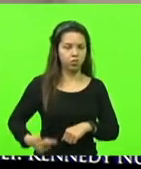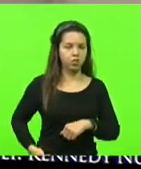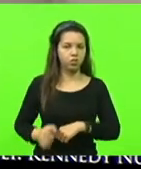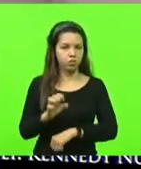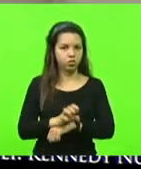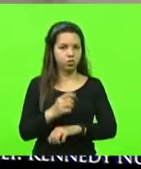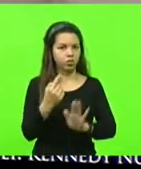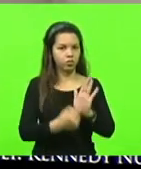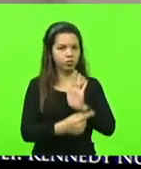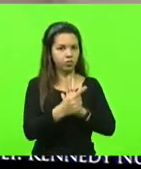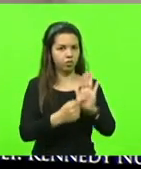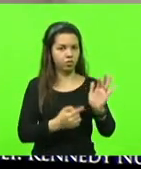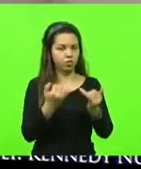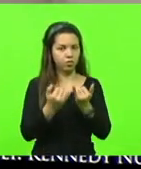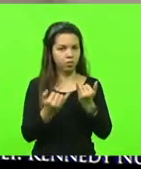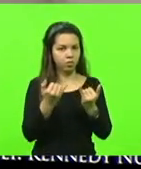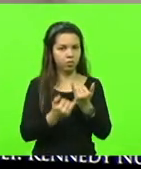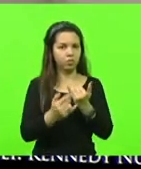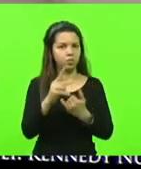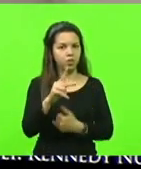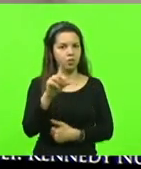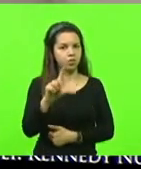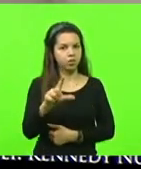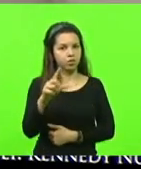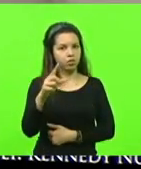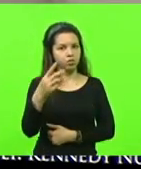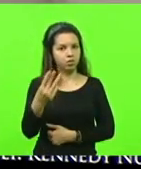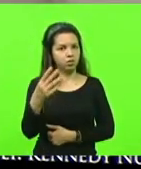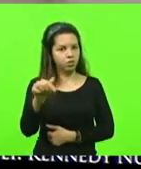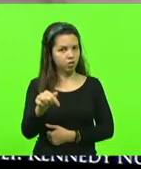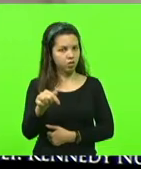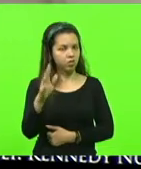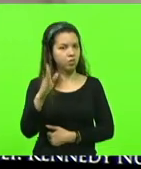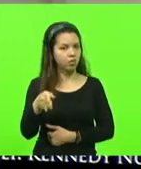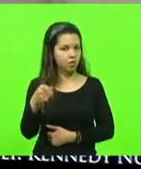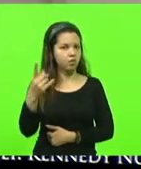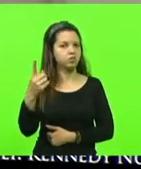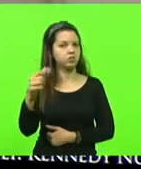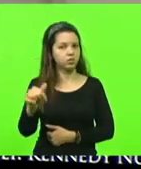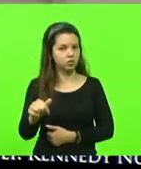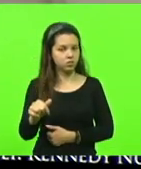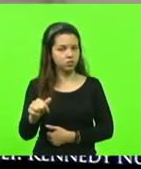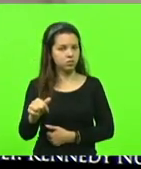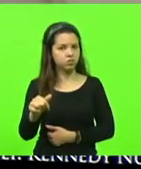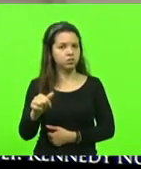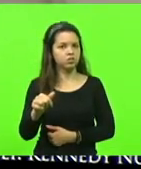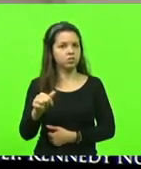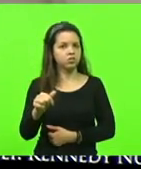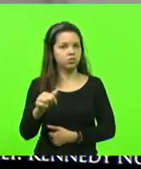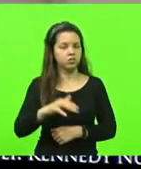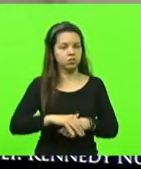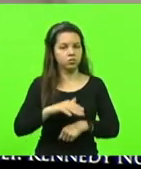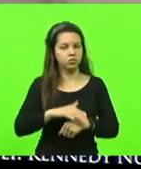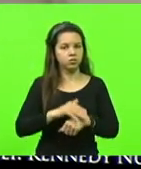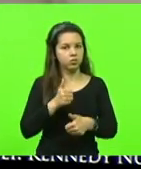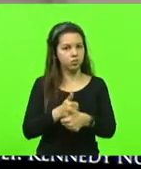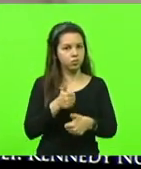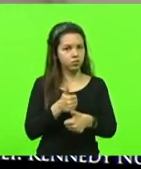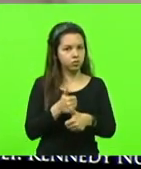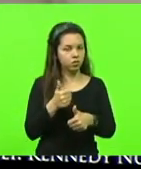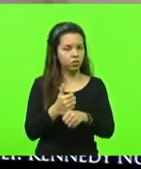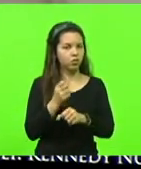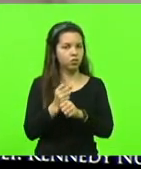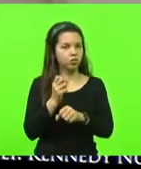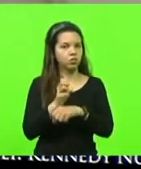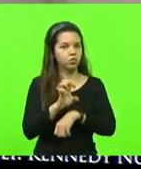veto parcial ao PLC 37 barra 2017, de autoria do Tribunal de Contas do Estado, que